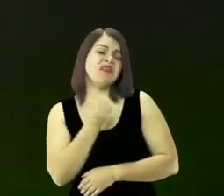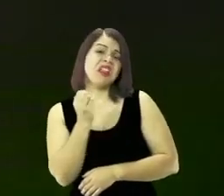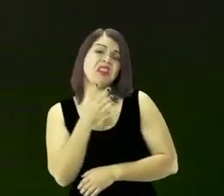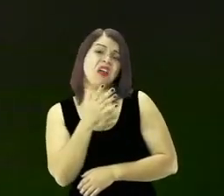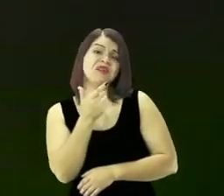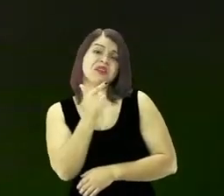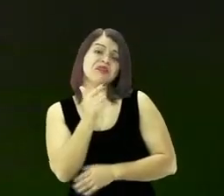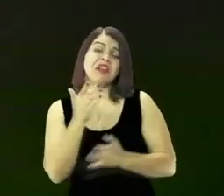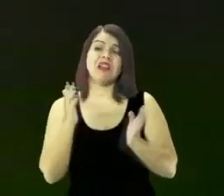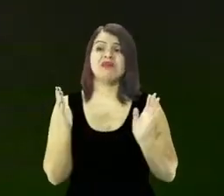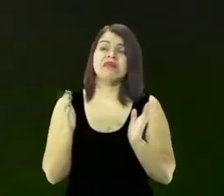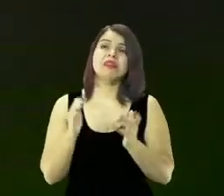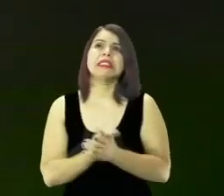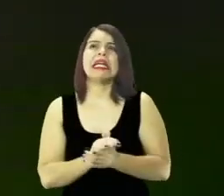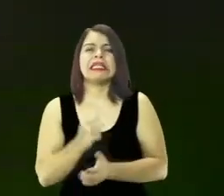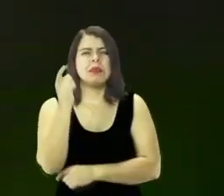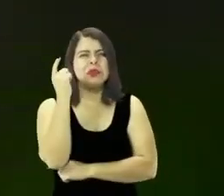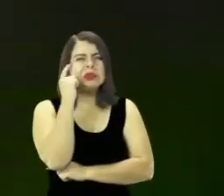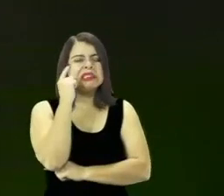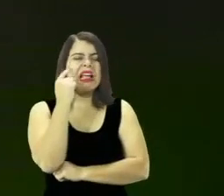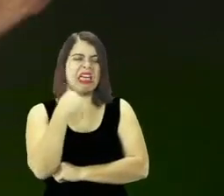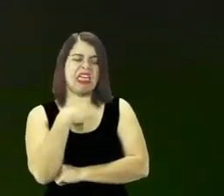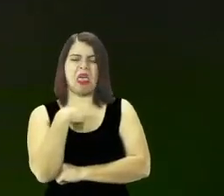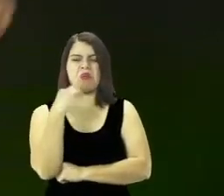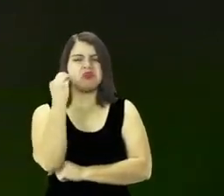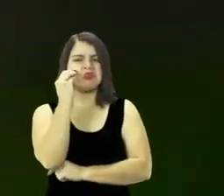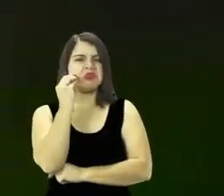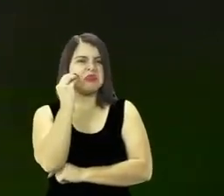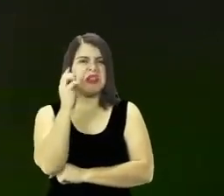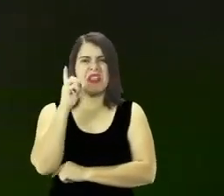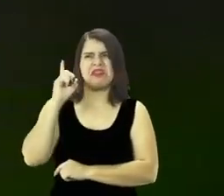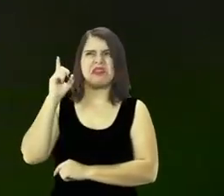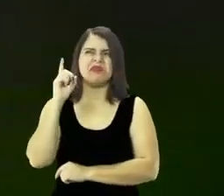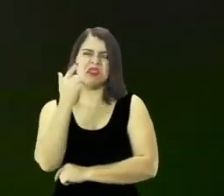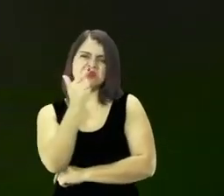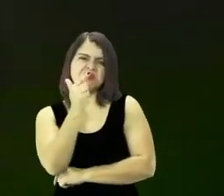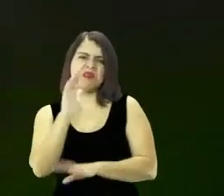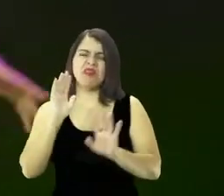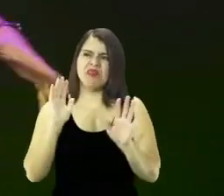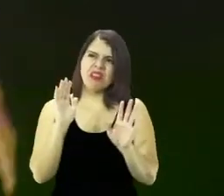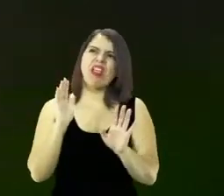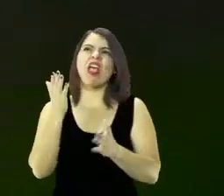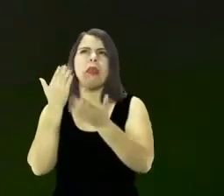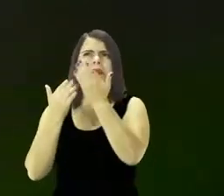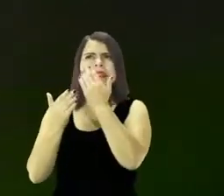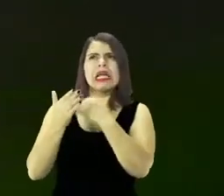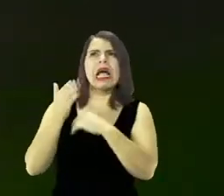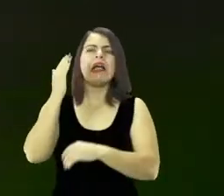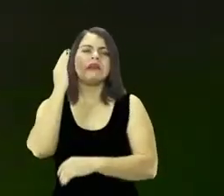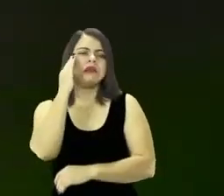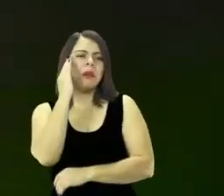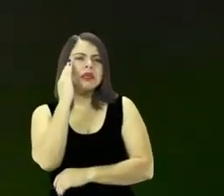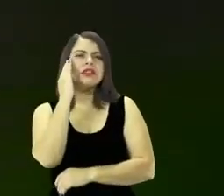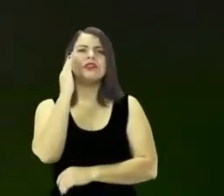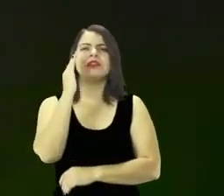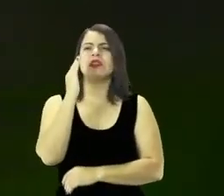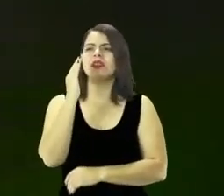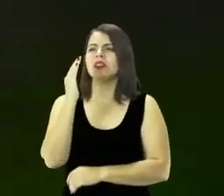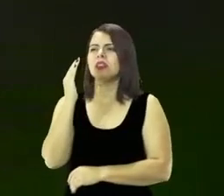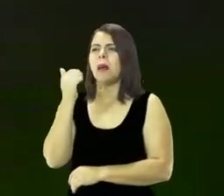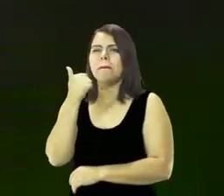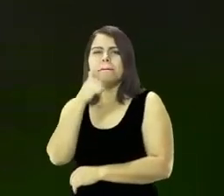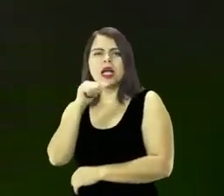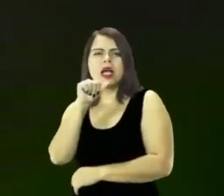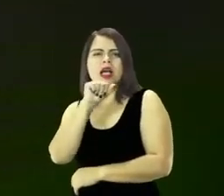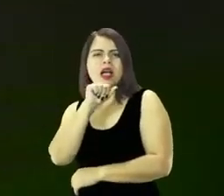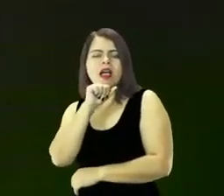verdade eu não tenho essa experiência com Deus eu até tenho uma tradição eu recebi ensinos cristãos dos meus pais eu sou um